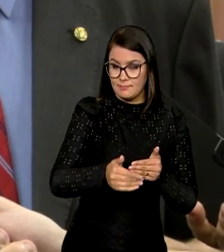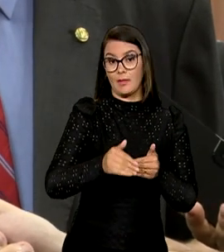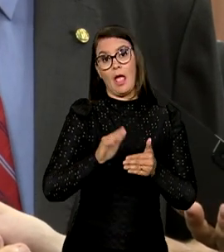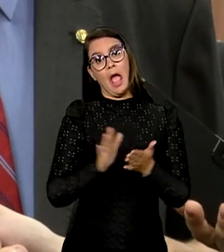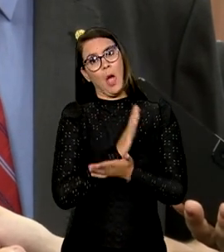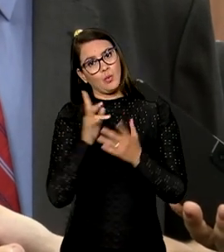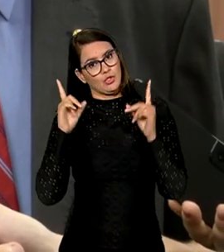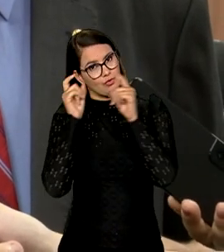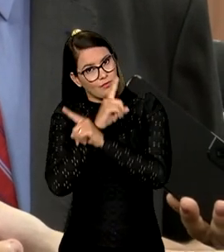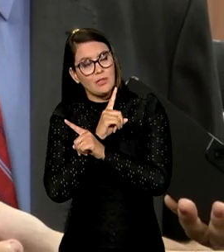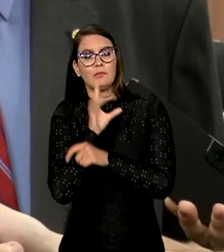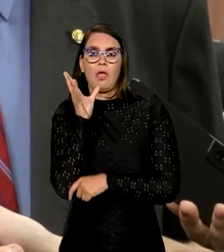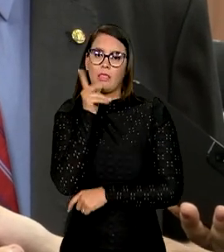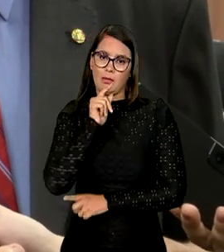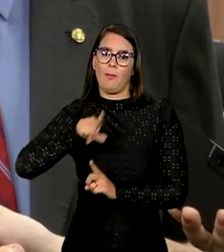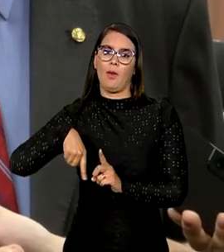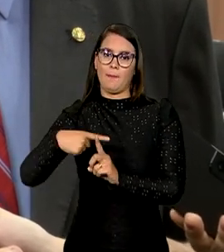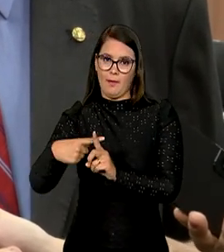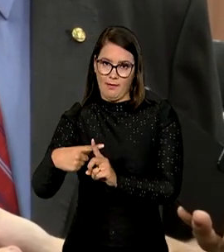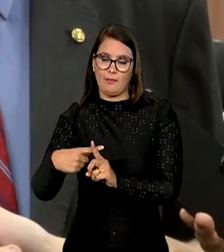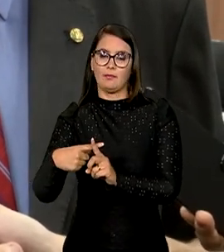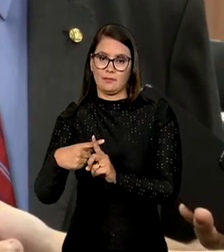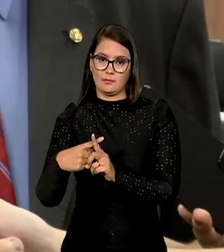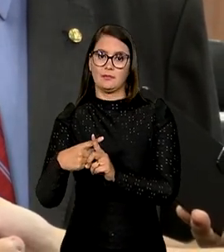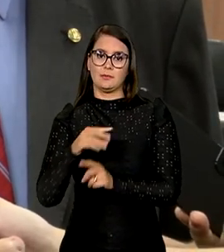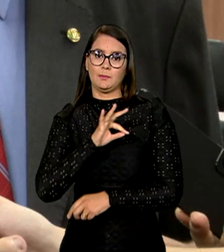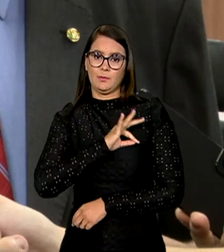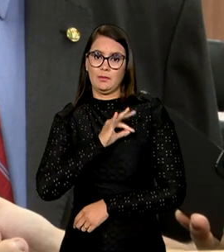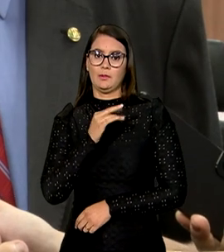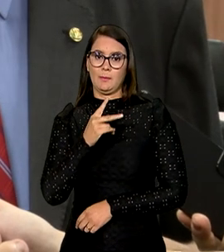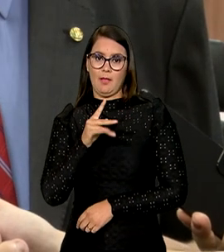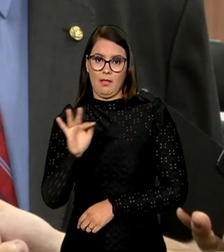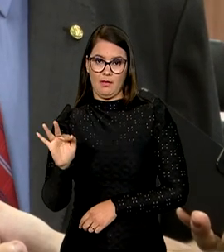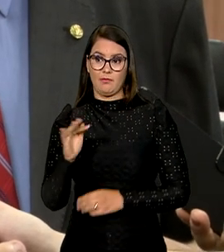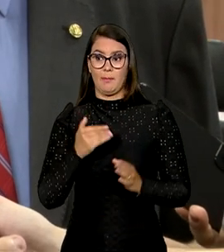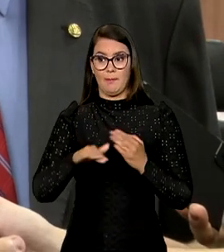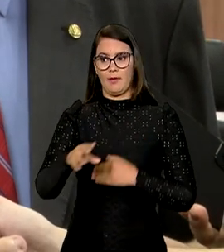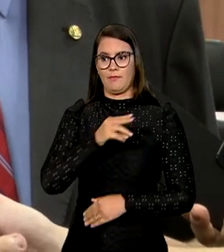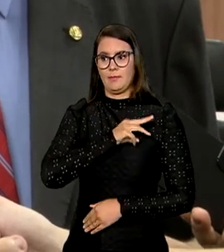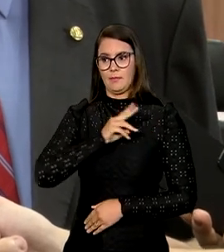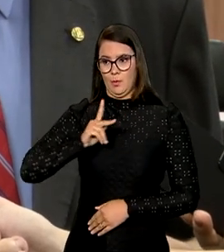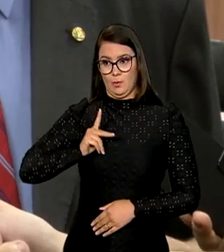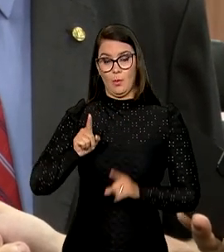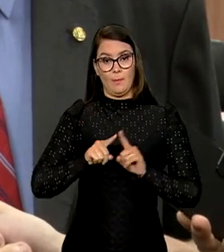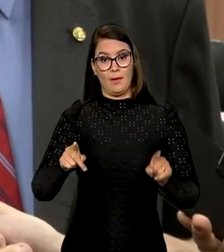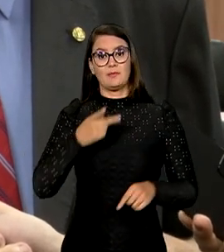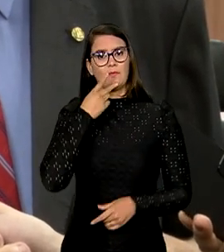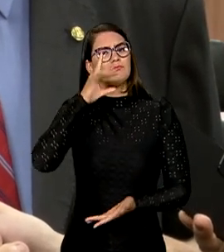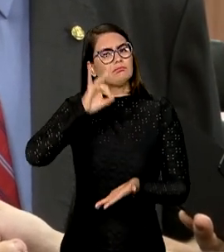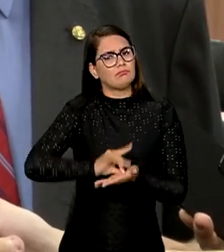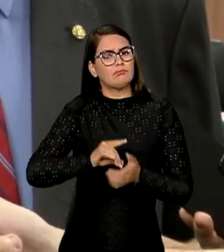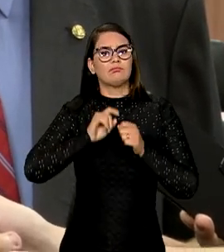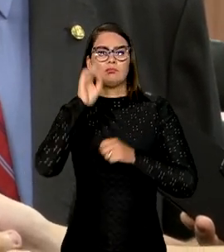mais complexos demandarão uma investigação complementar mais longa da Polícia Federal para enviar ao Ministério Público. Mas posso afirmar a